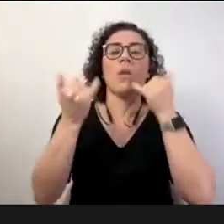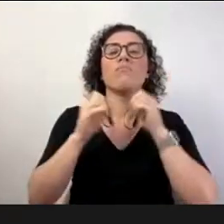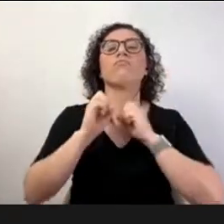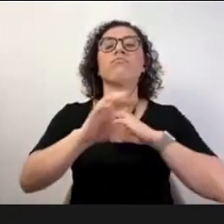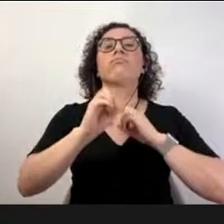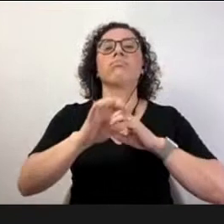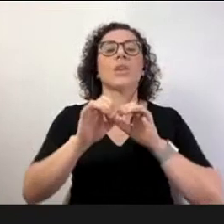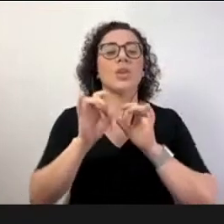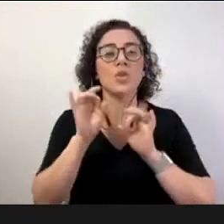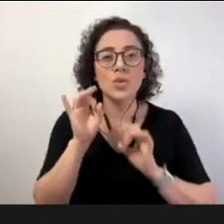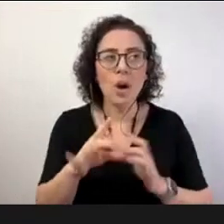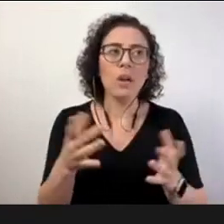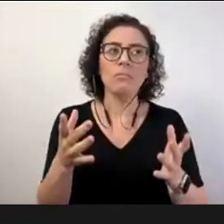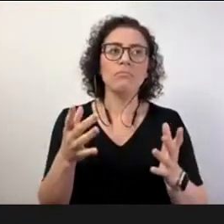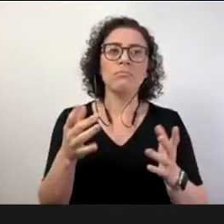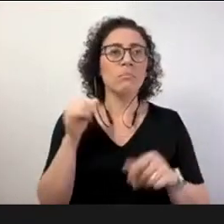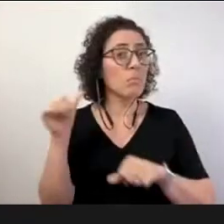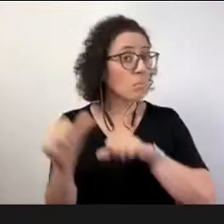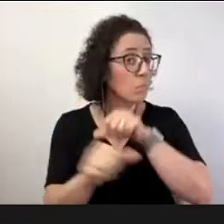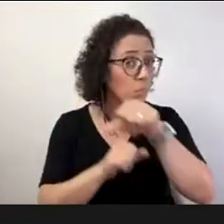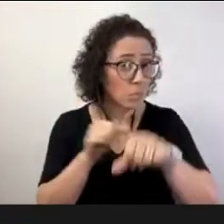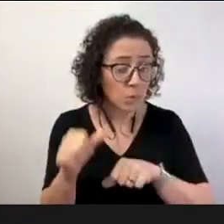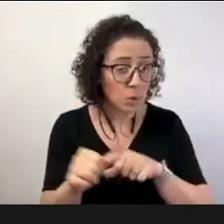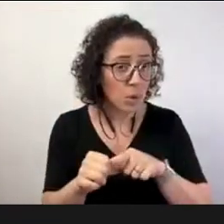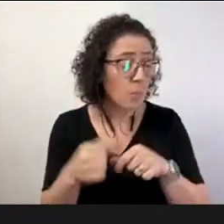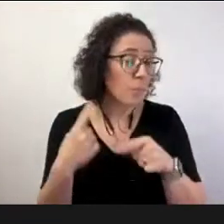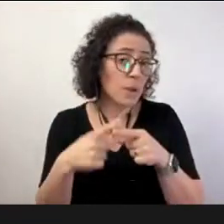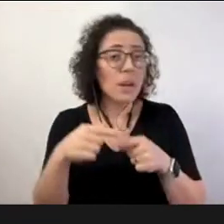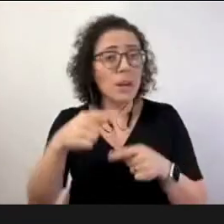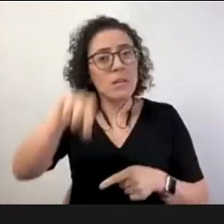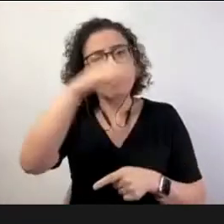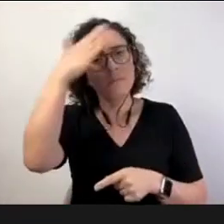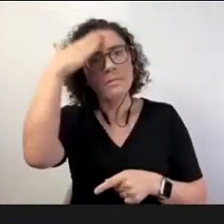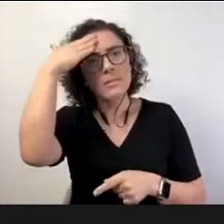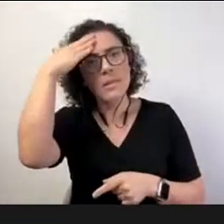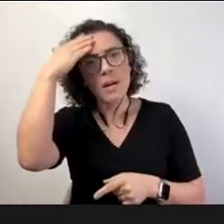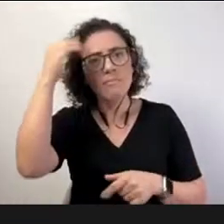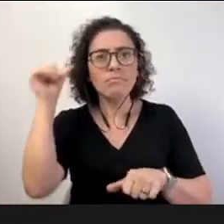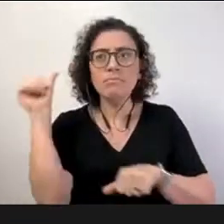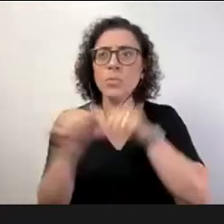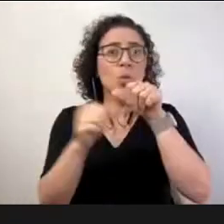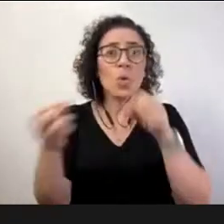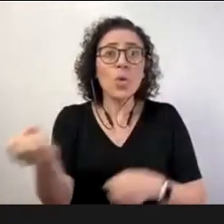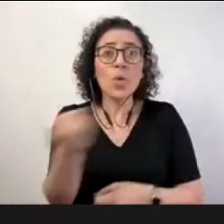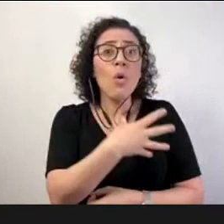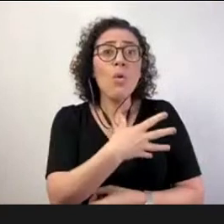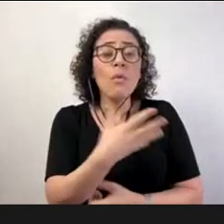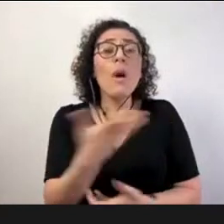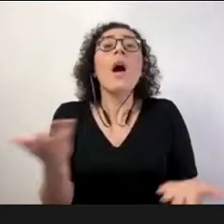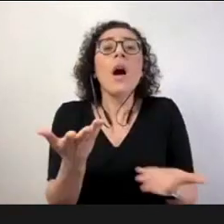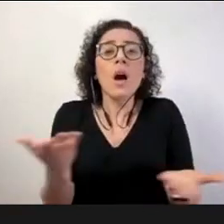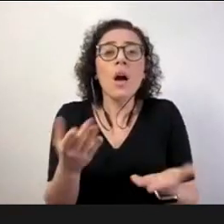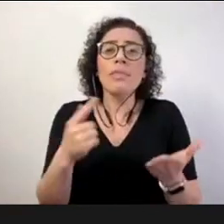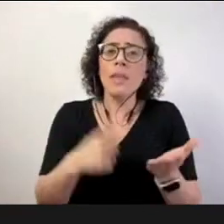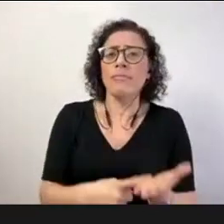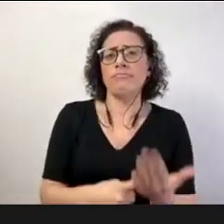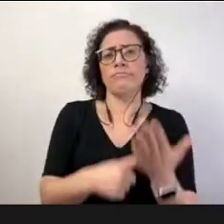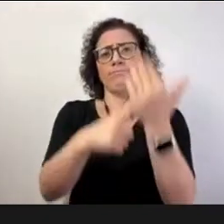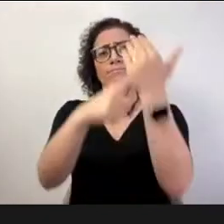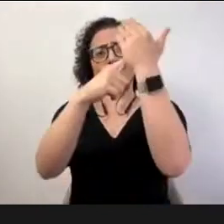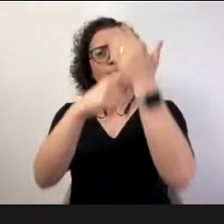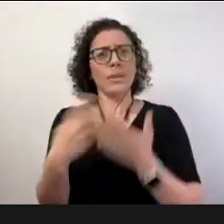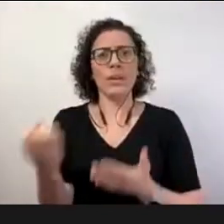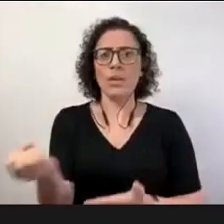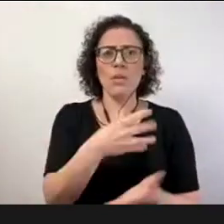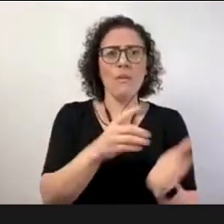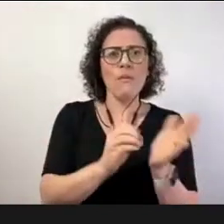questões como sabem relacionadas com as tecnologias digitais as tecnologias digitais provocaram uma enorme